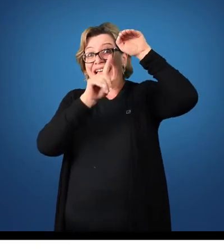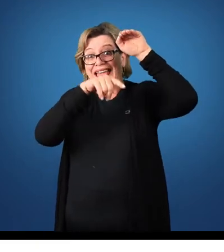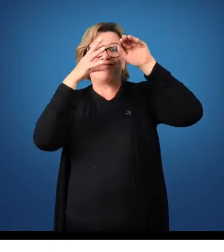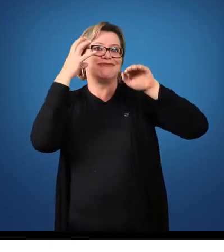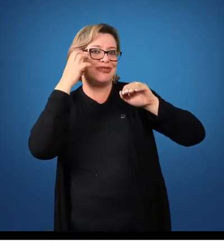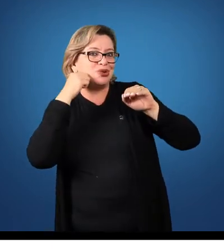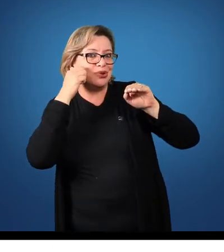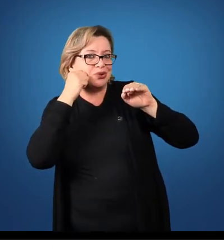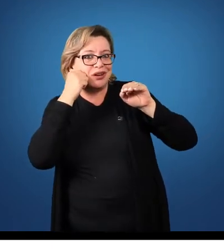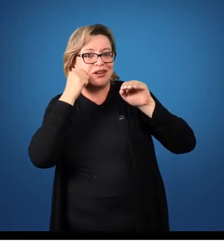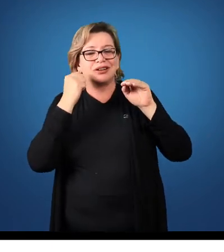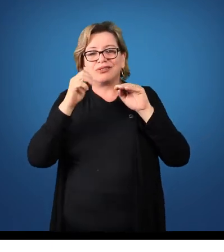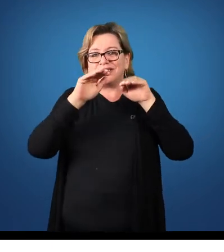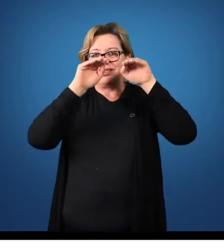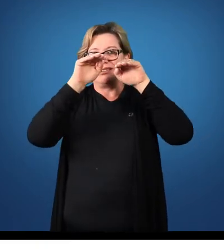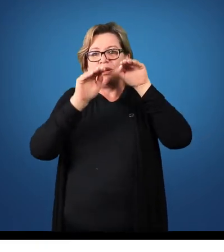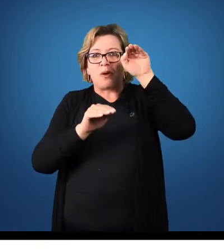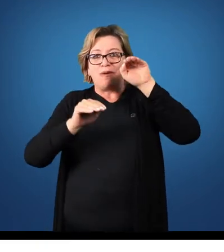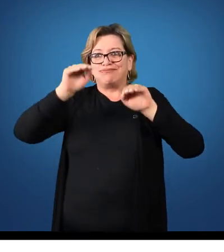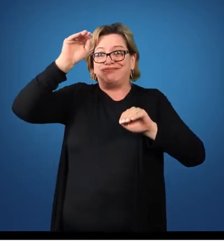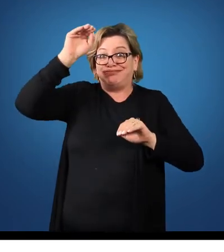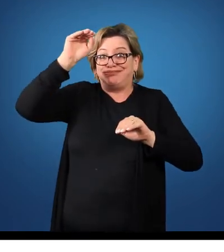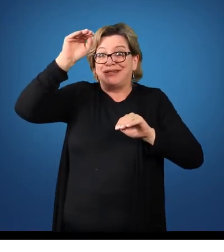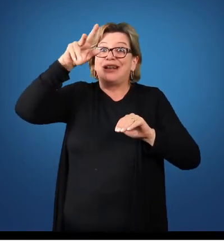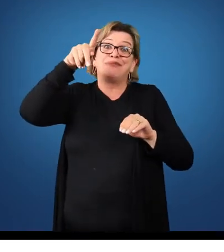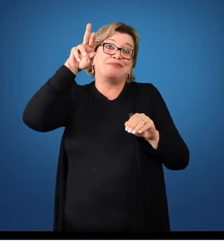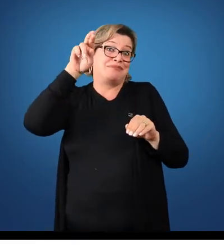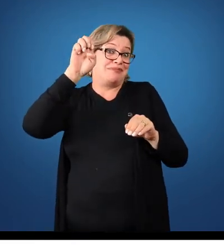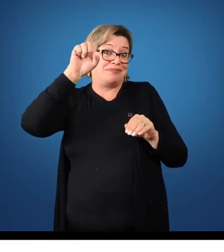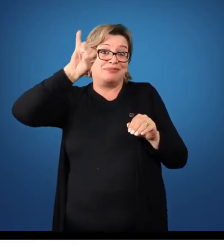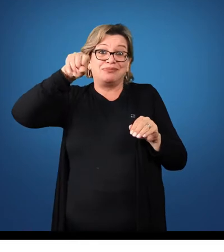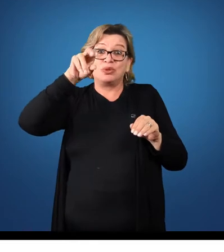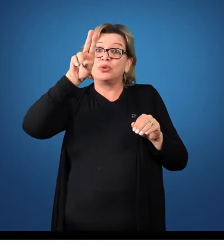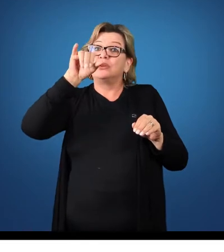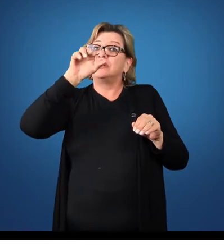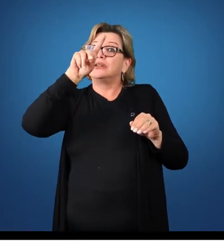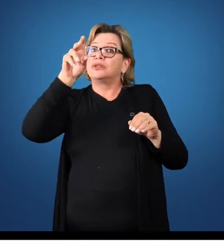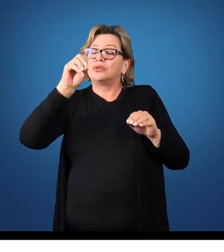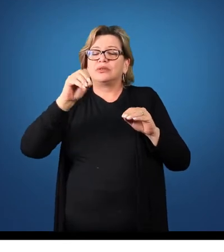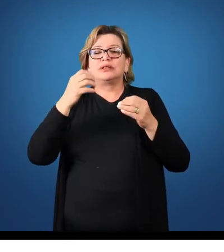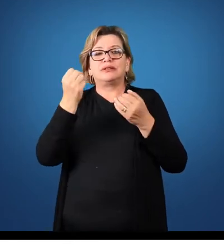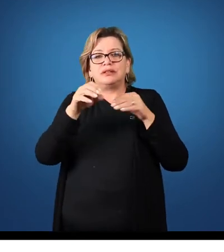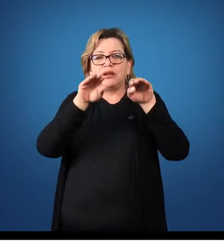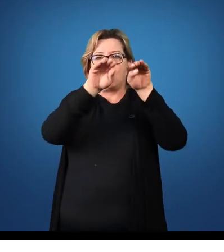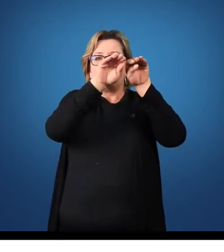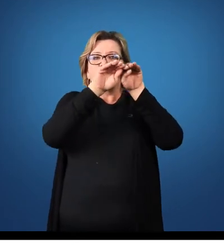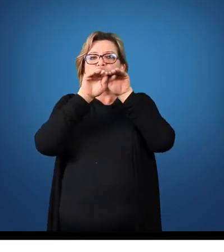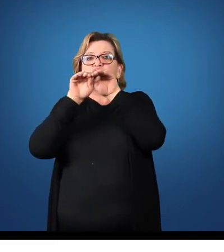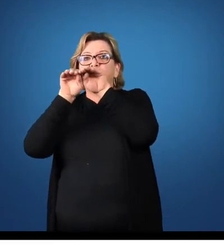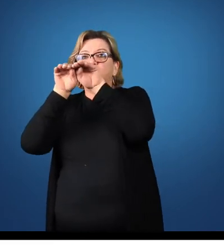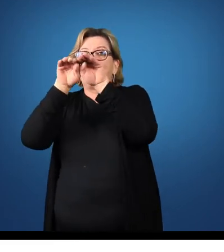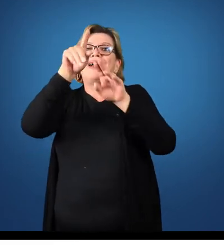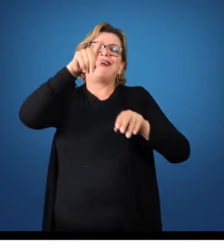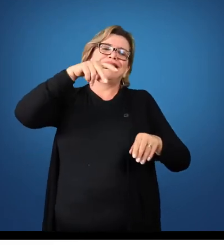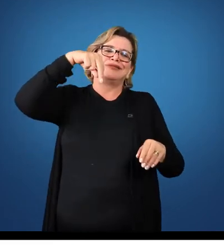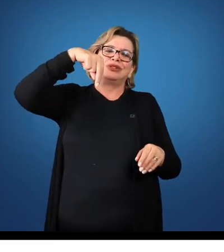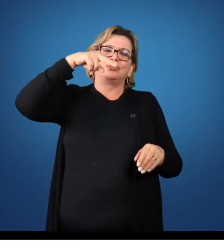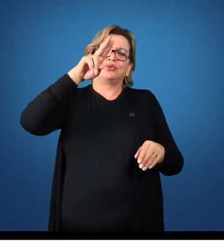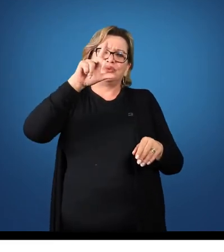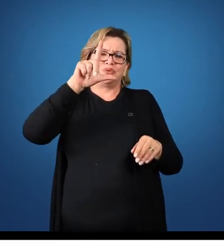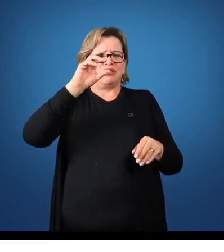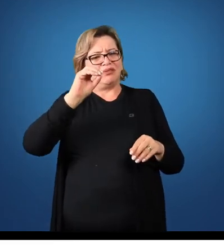nulo, que seria receita igual a despesa, mas essa é uma possibilidade teórica. Na